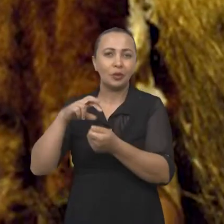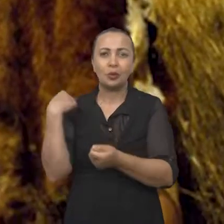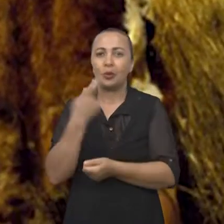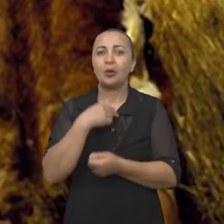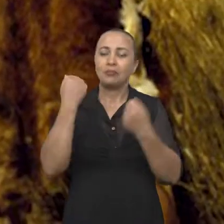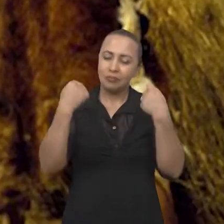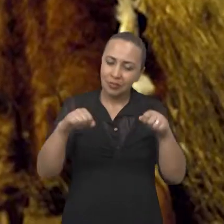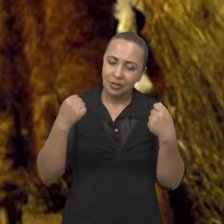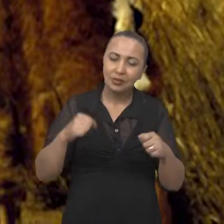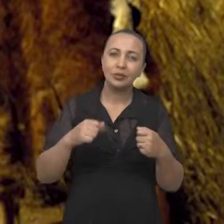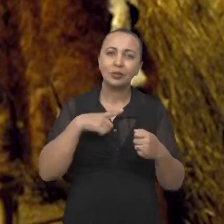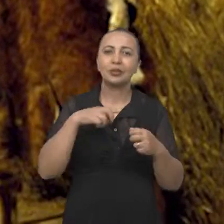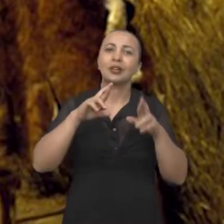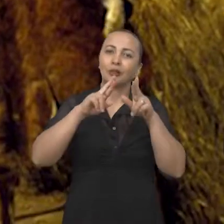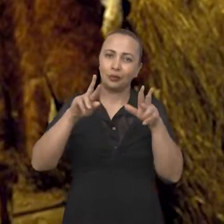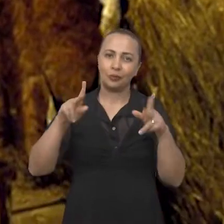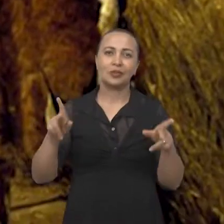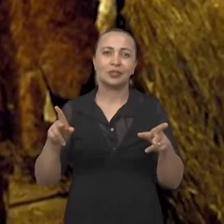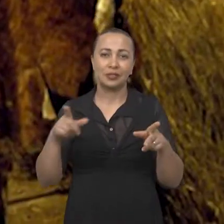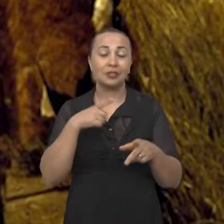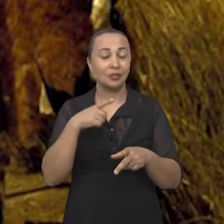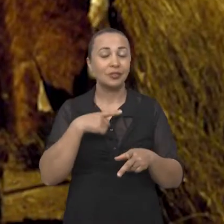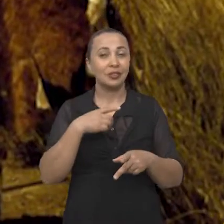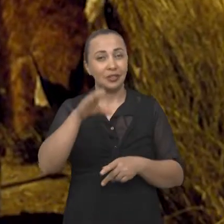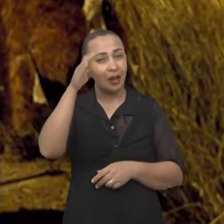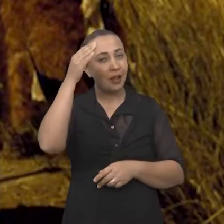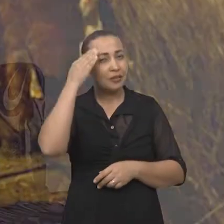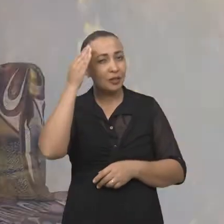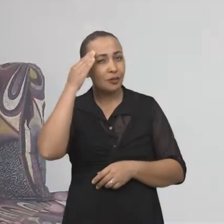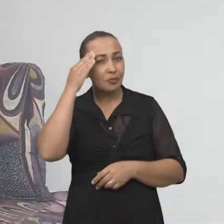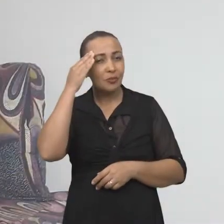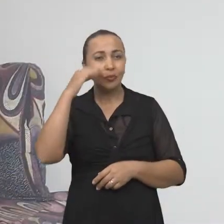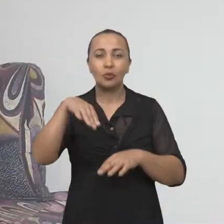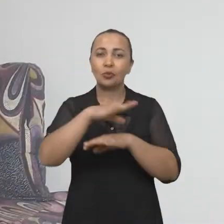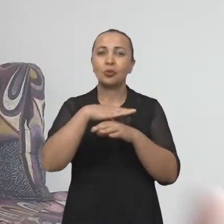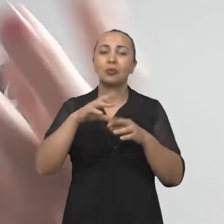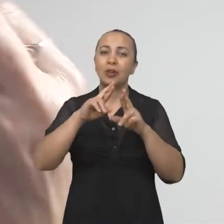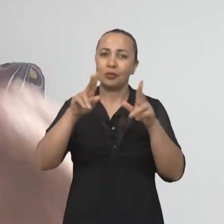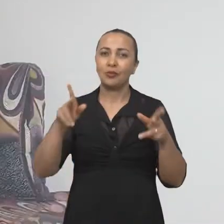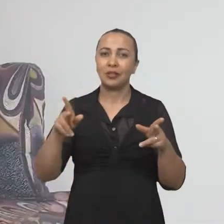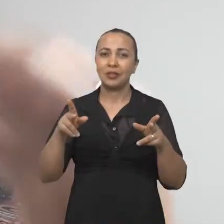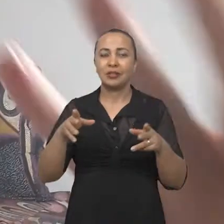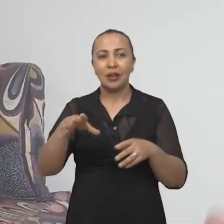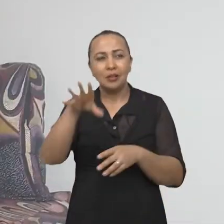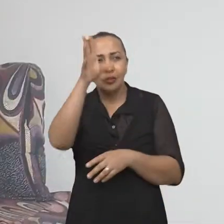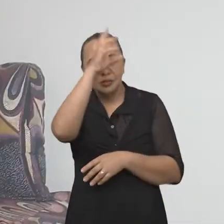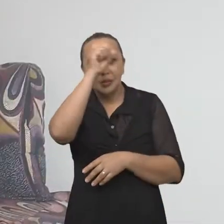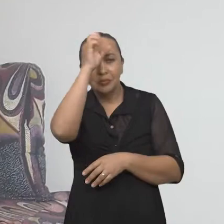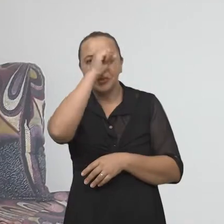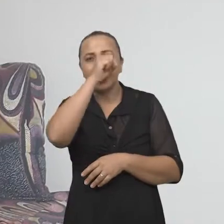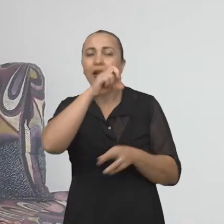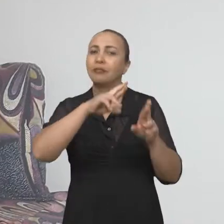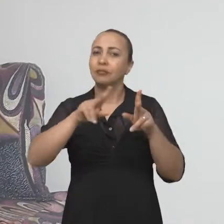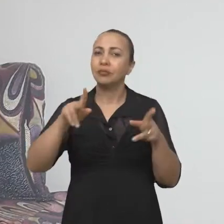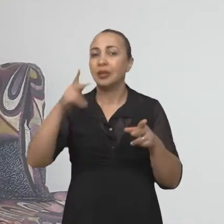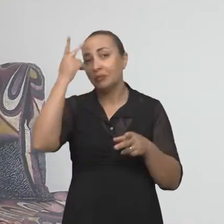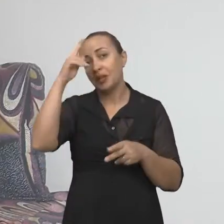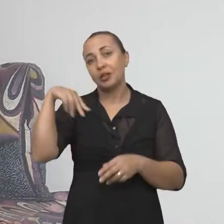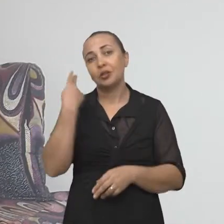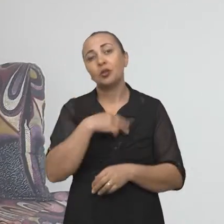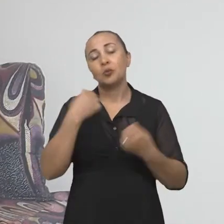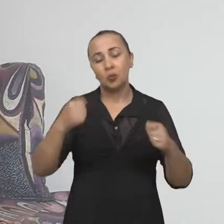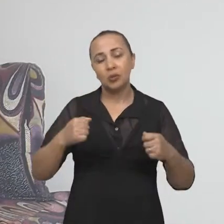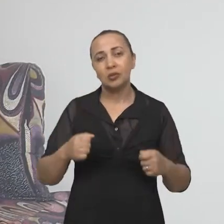a gente necessitou dessas diferenças, né? De ter consciência dessas diferenças e de absorver essas diferenças para que nós